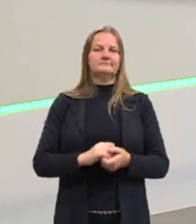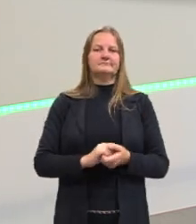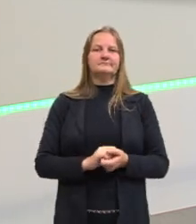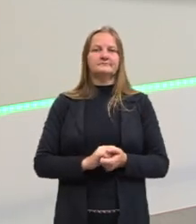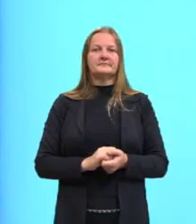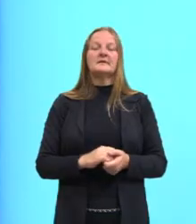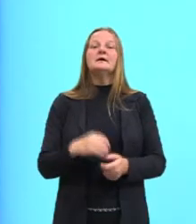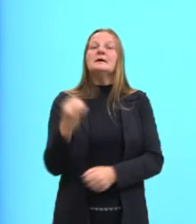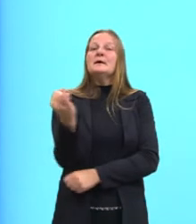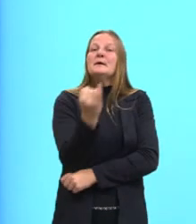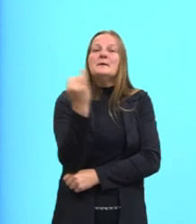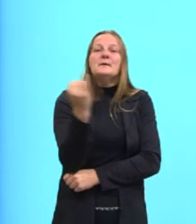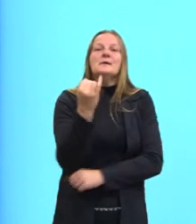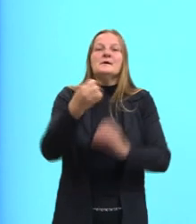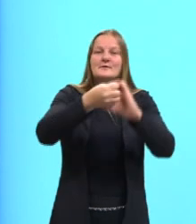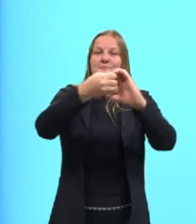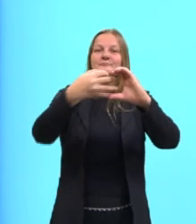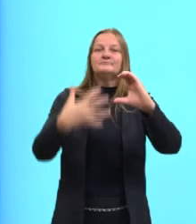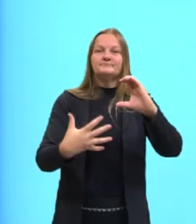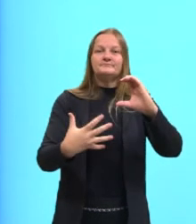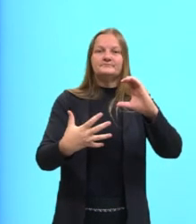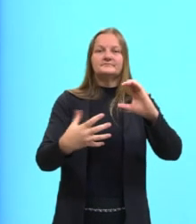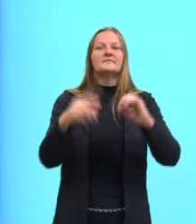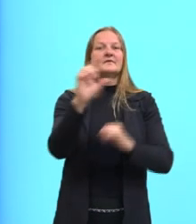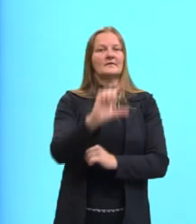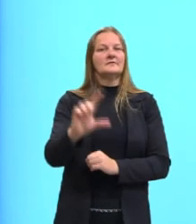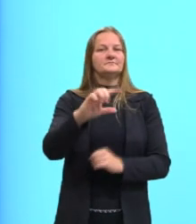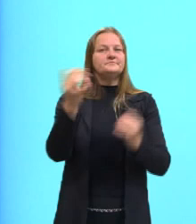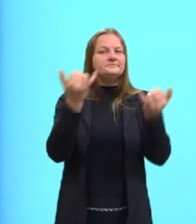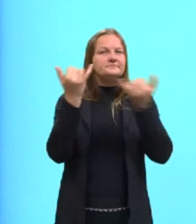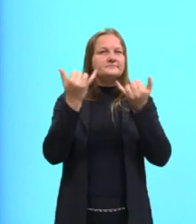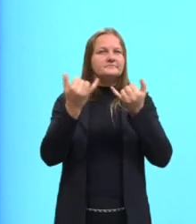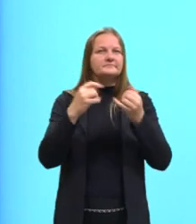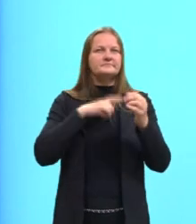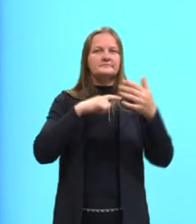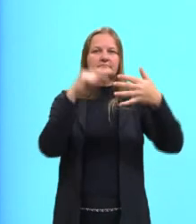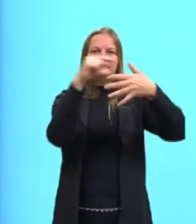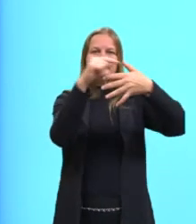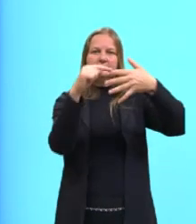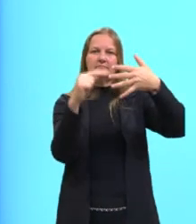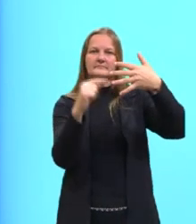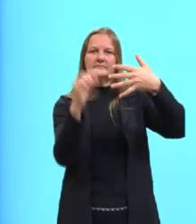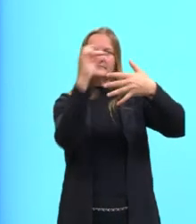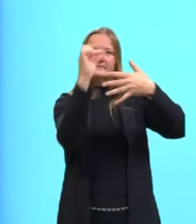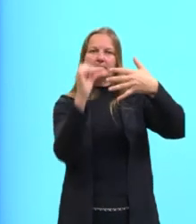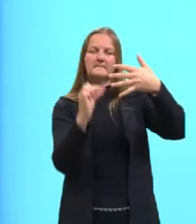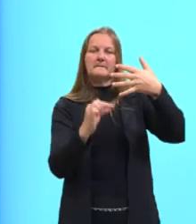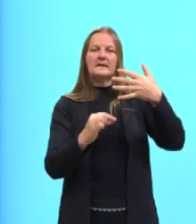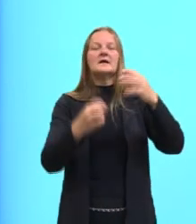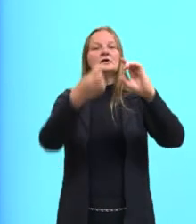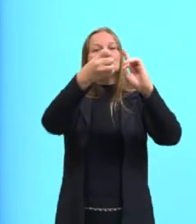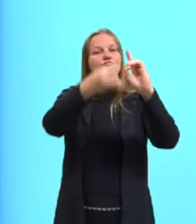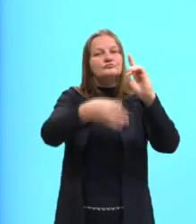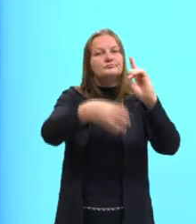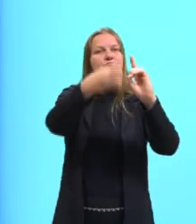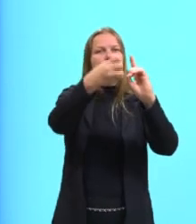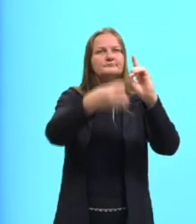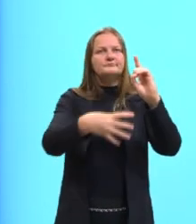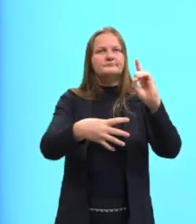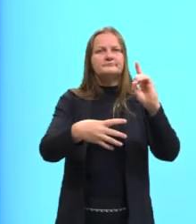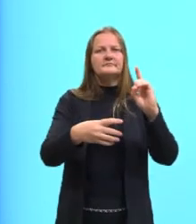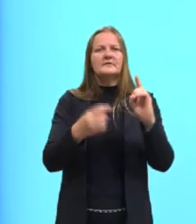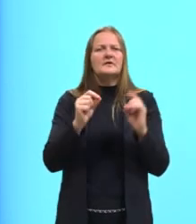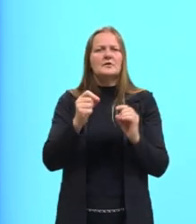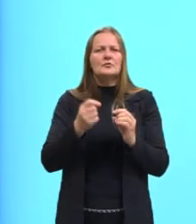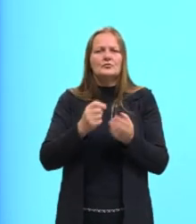As principais características, então, dessa literatura de informação, ela tem um caráter descritivo. Ou seja, descrever